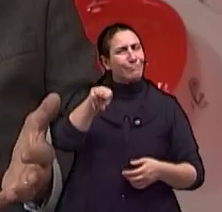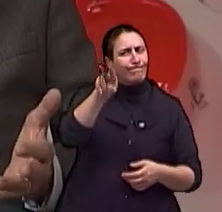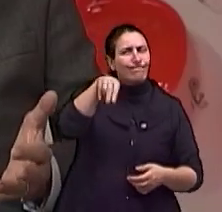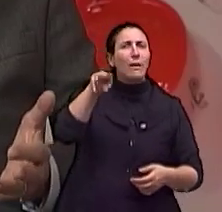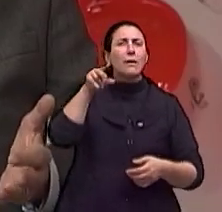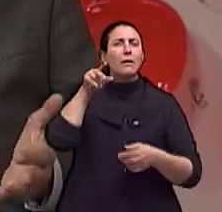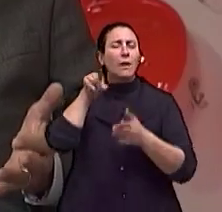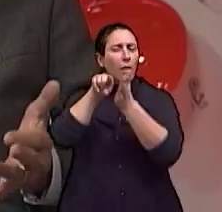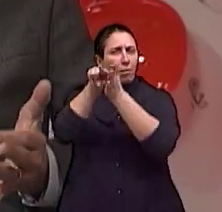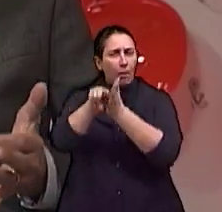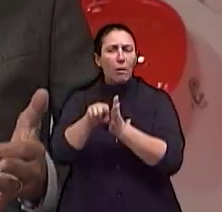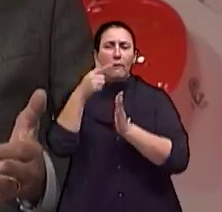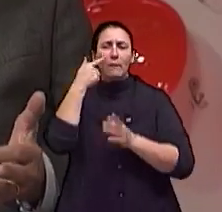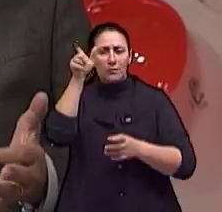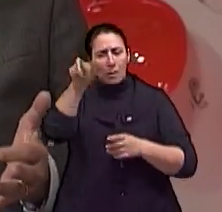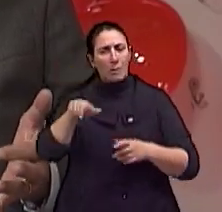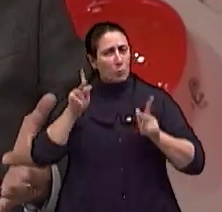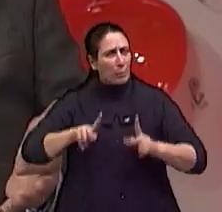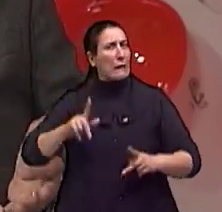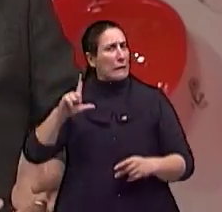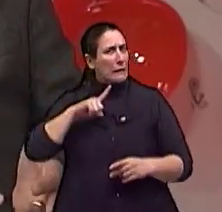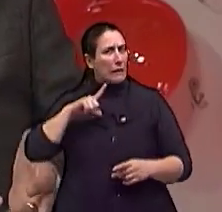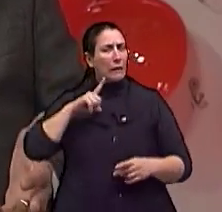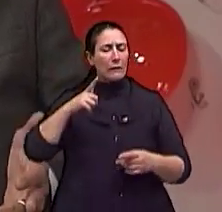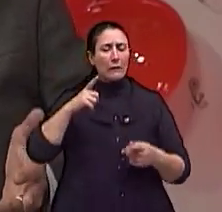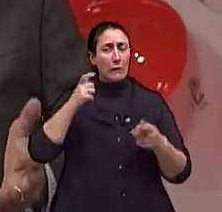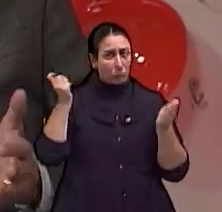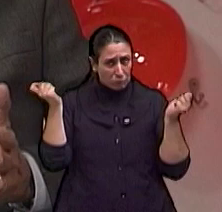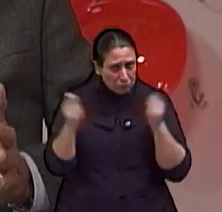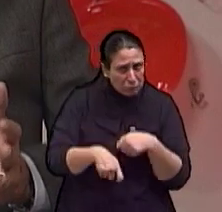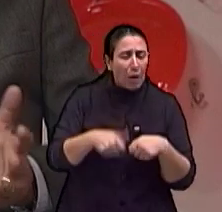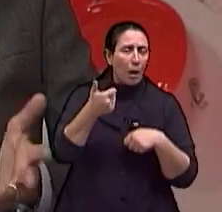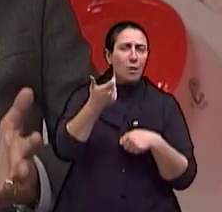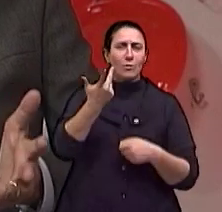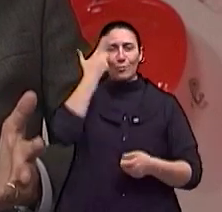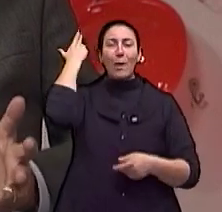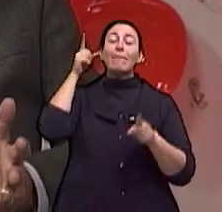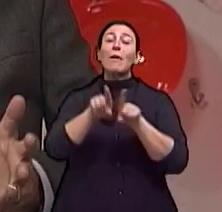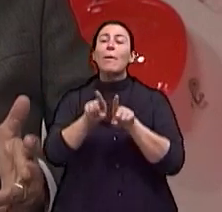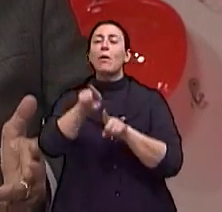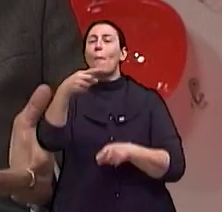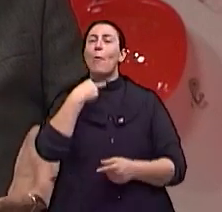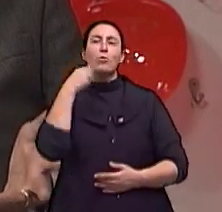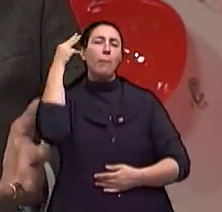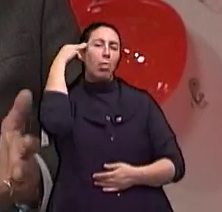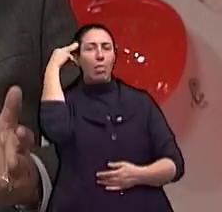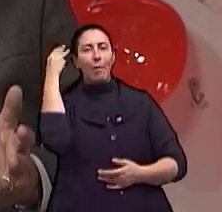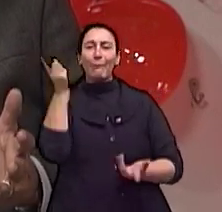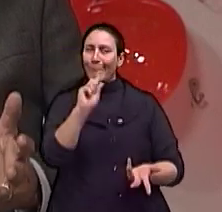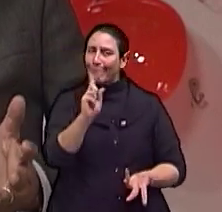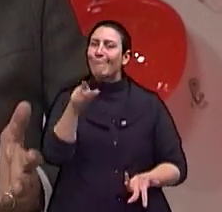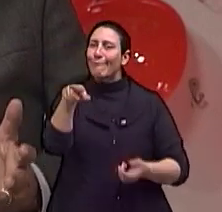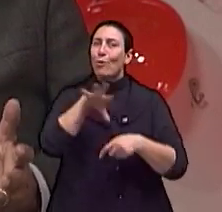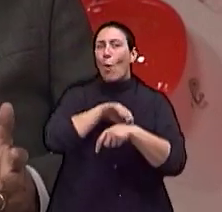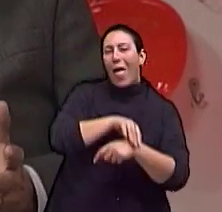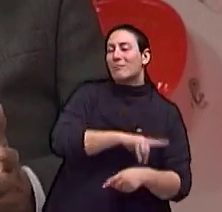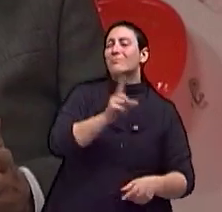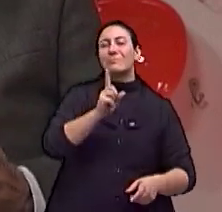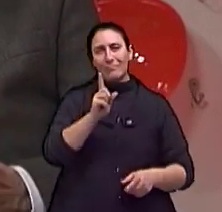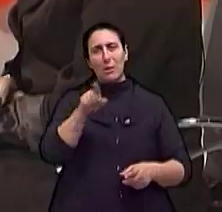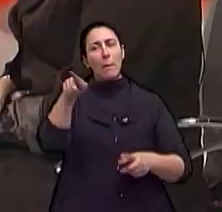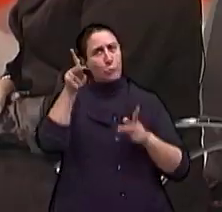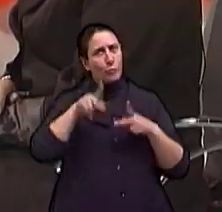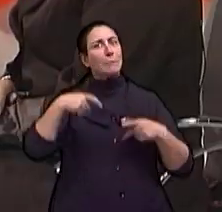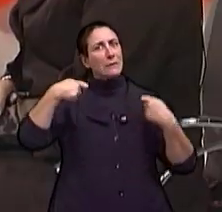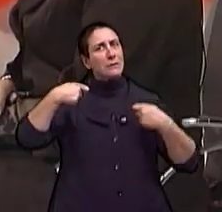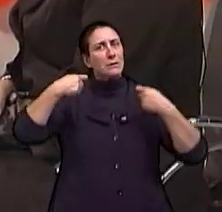condições clínicas para que isso aconteça, né? Ele tem que estar mentalmente bem, né? Não pode ser uma pessoa que já está com... Tem que preencher todos os